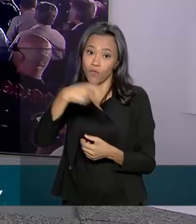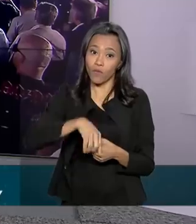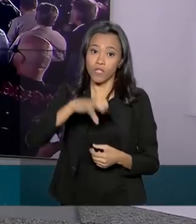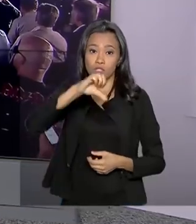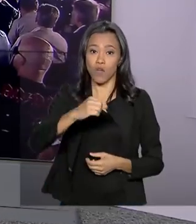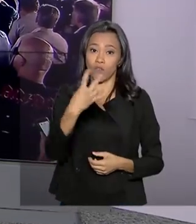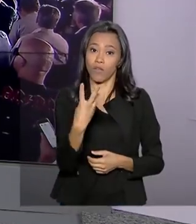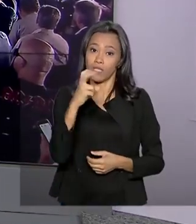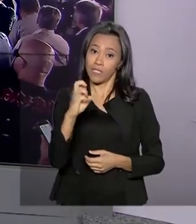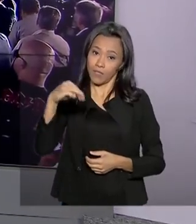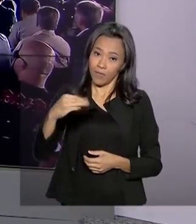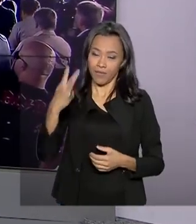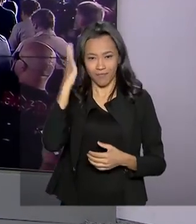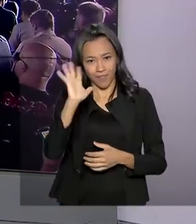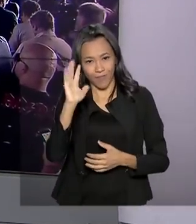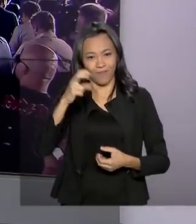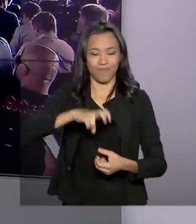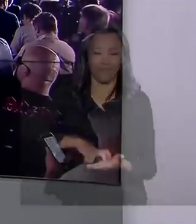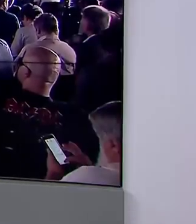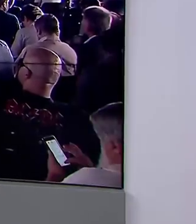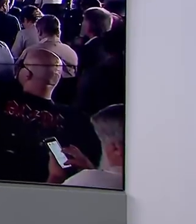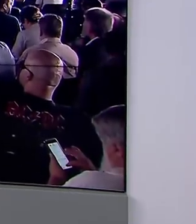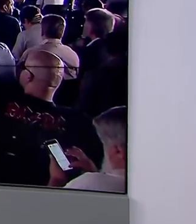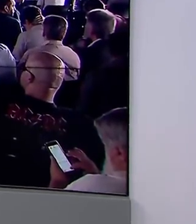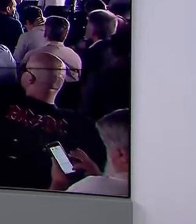9h45 da manhã. Até lá. Tchau.